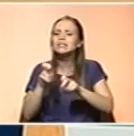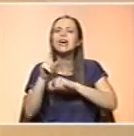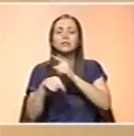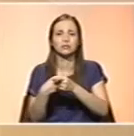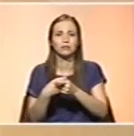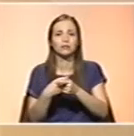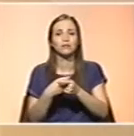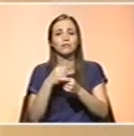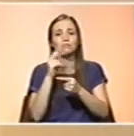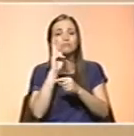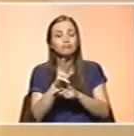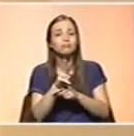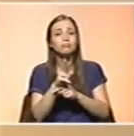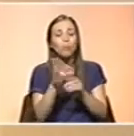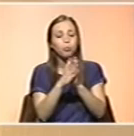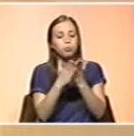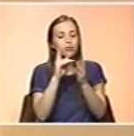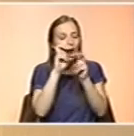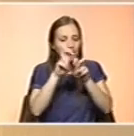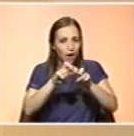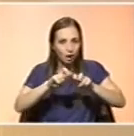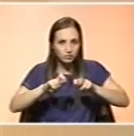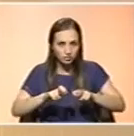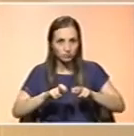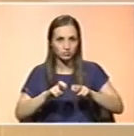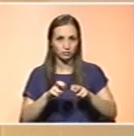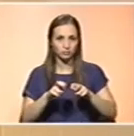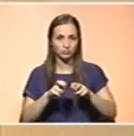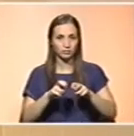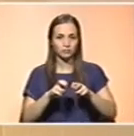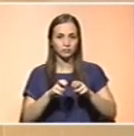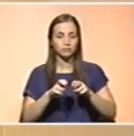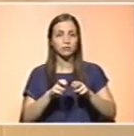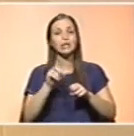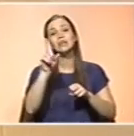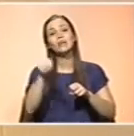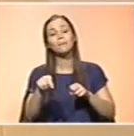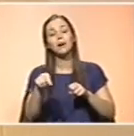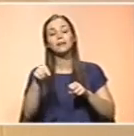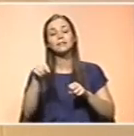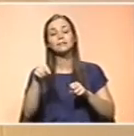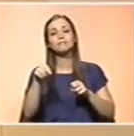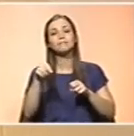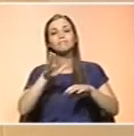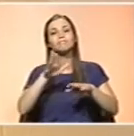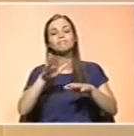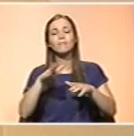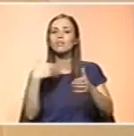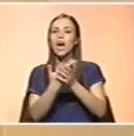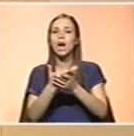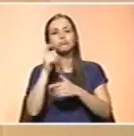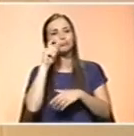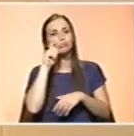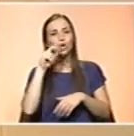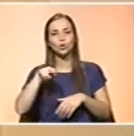dossiê, dos boletins de análise e dos argumentos que sustentam a segurança dos nutrientes e dos